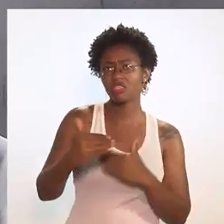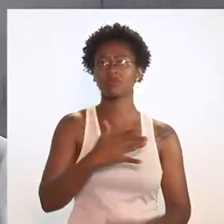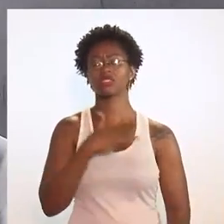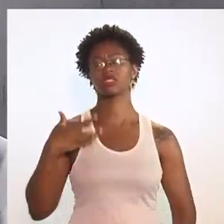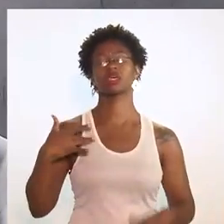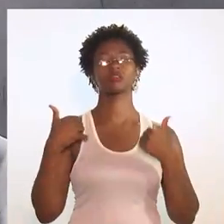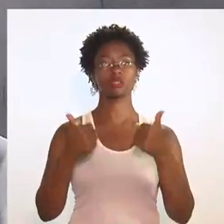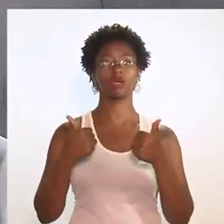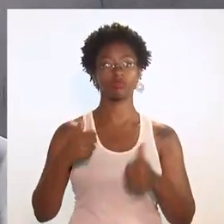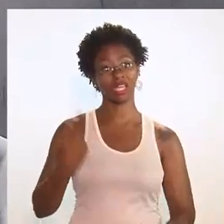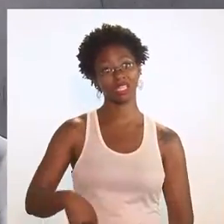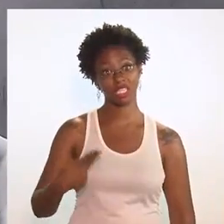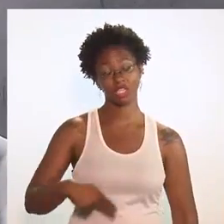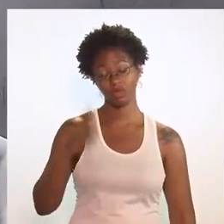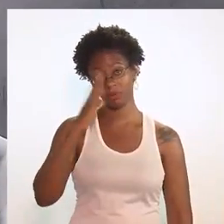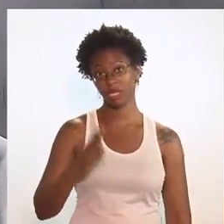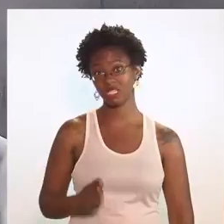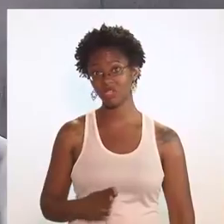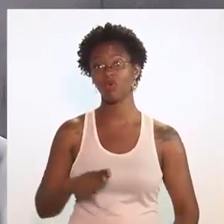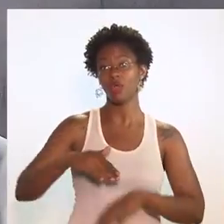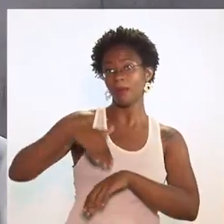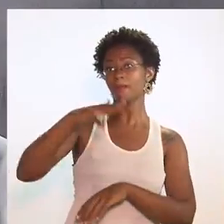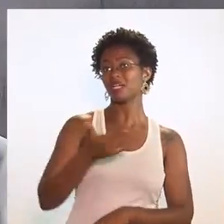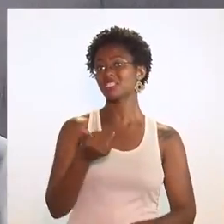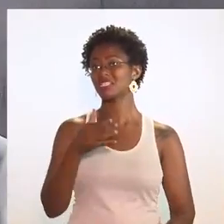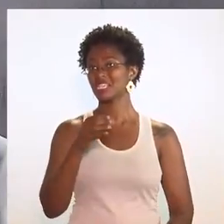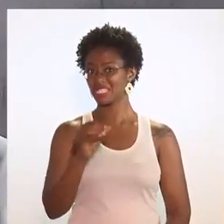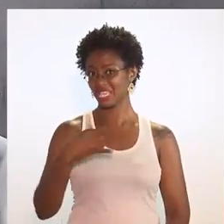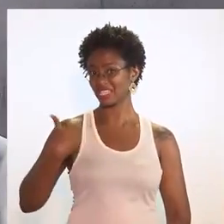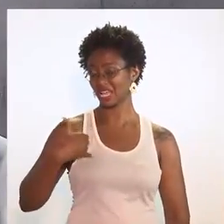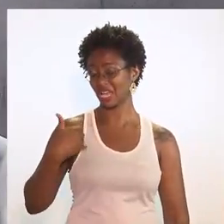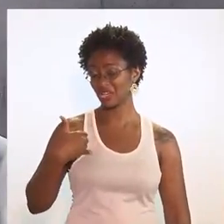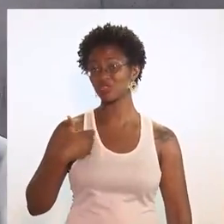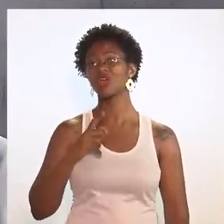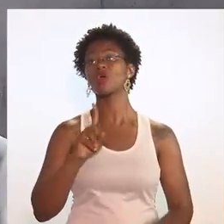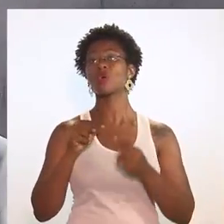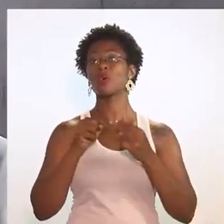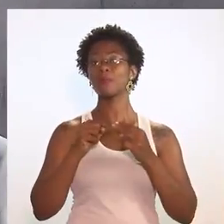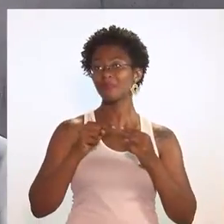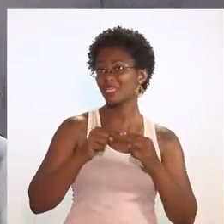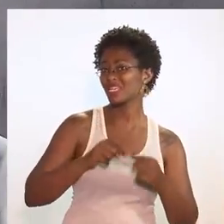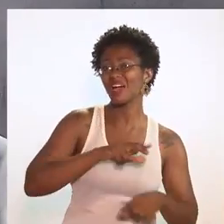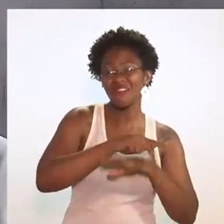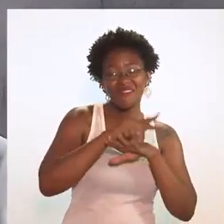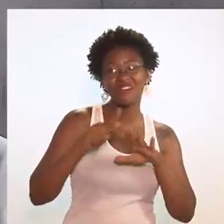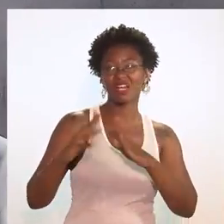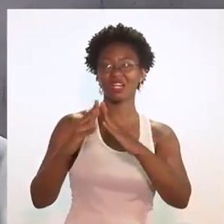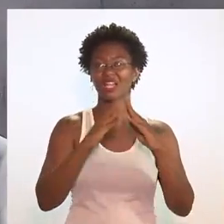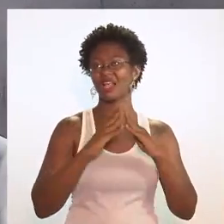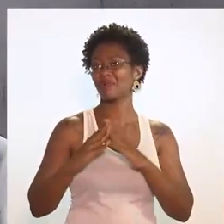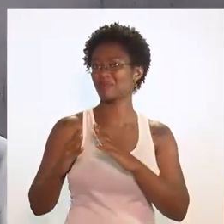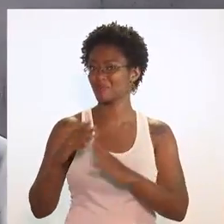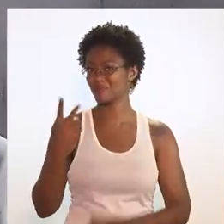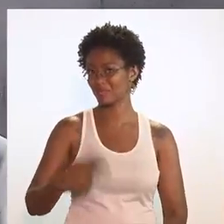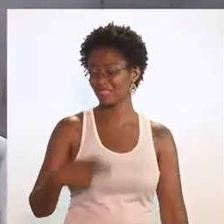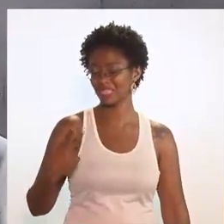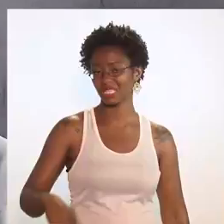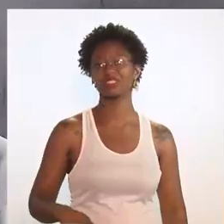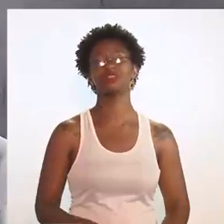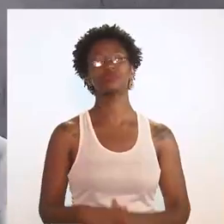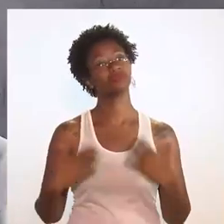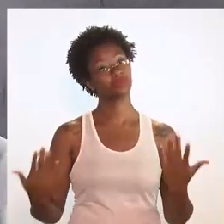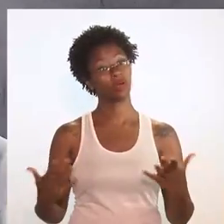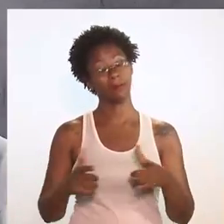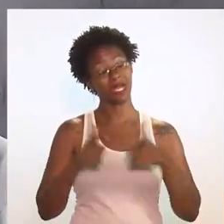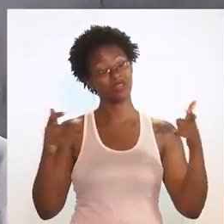no Brasil, os 60 a mais representam cerca de 32 milhões de habitantes e o estado do Rio abriga mais de um milhão e meio dessa